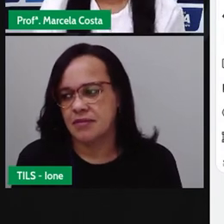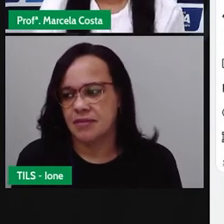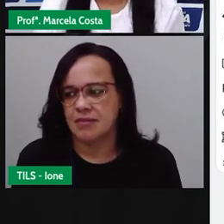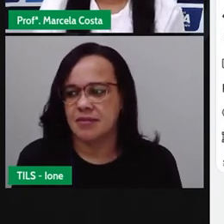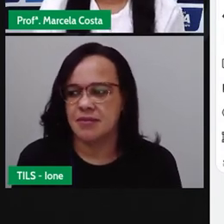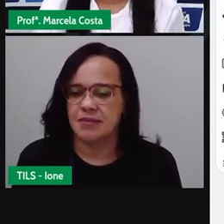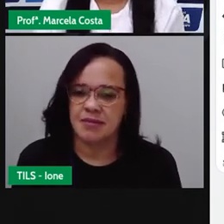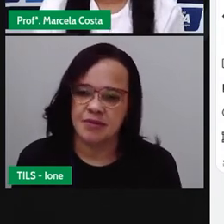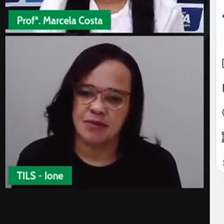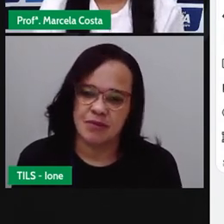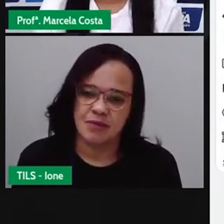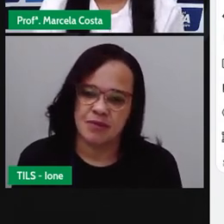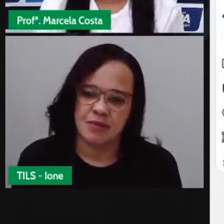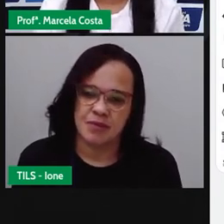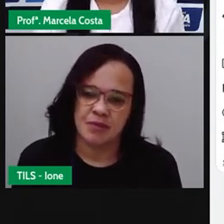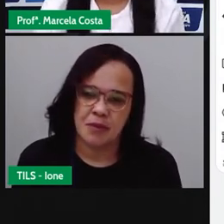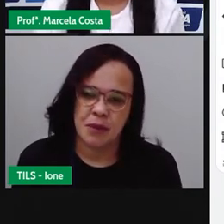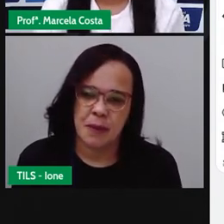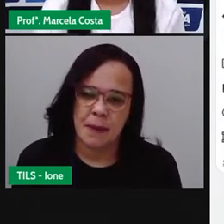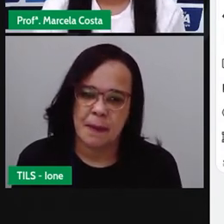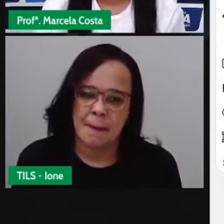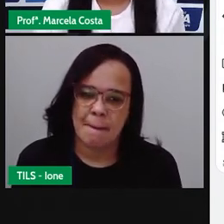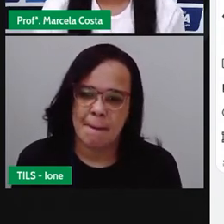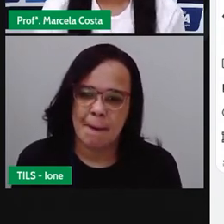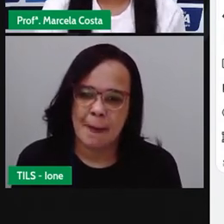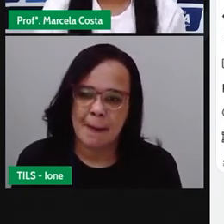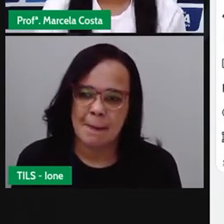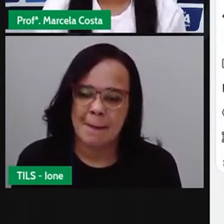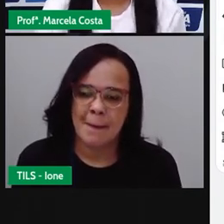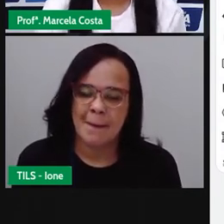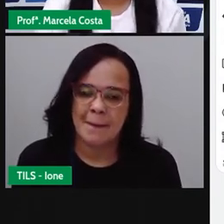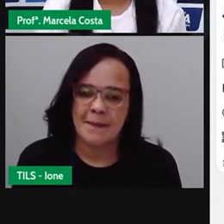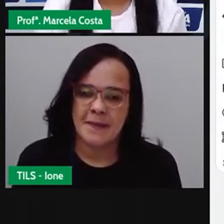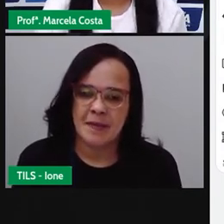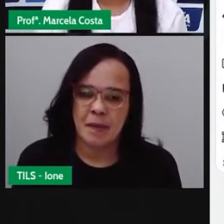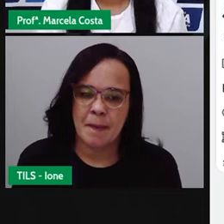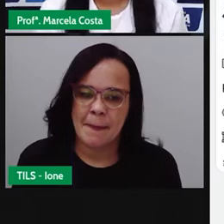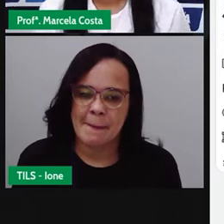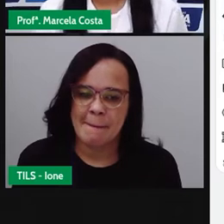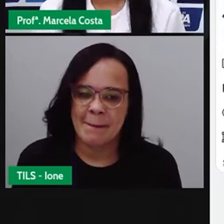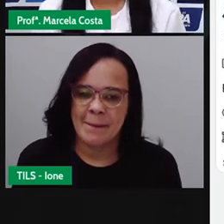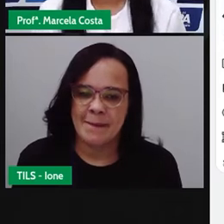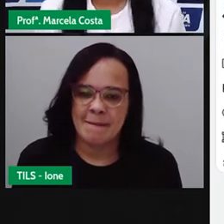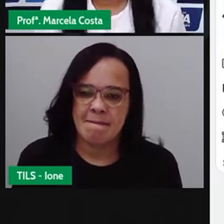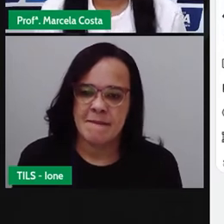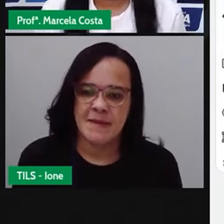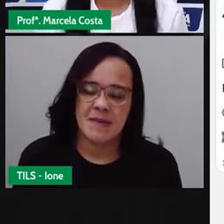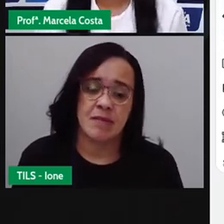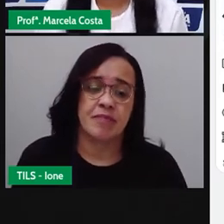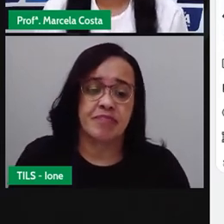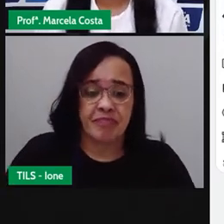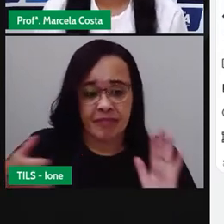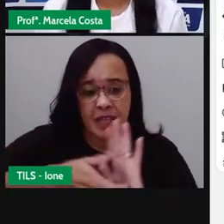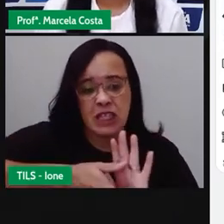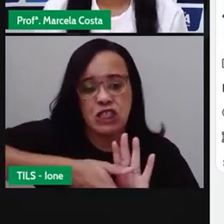se eu tiro os dois, ó, tirei um, tirei outro, restou o quê?